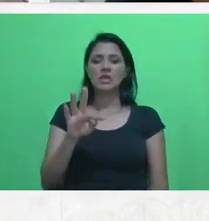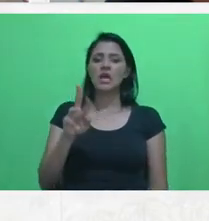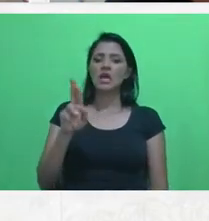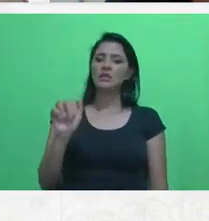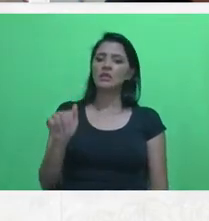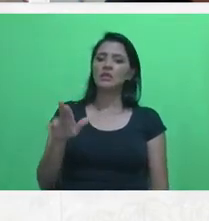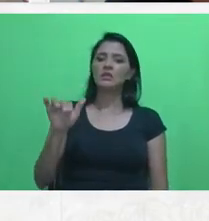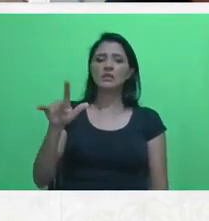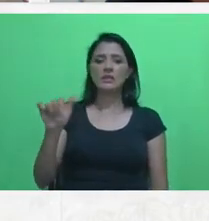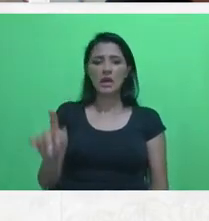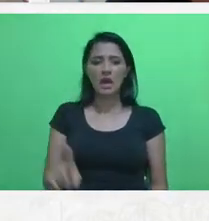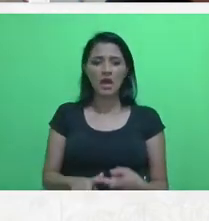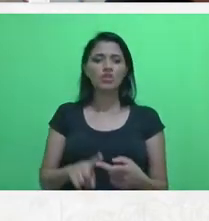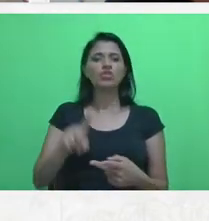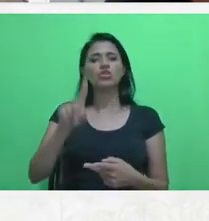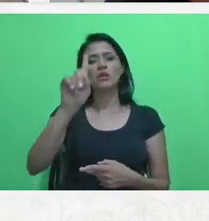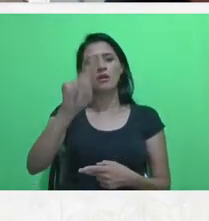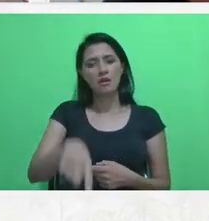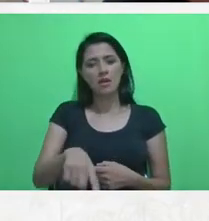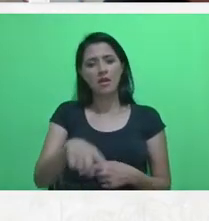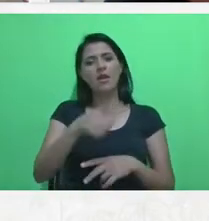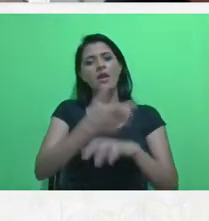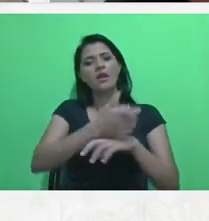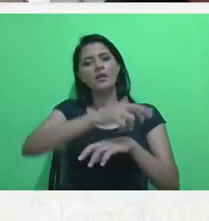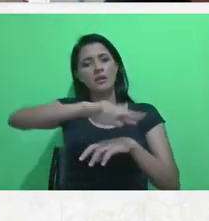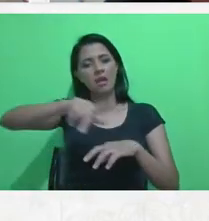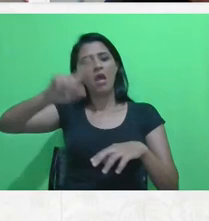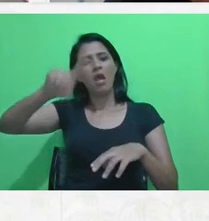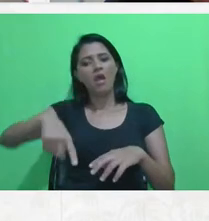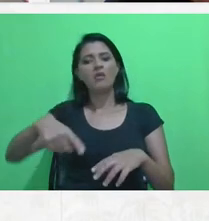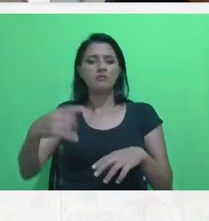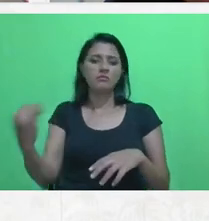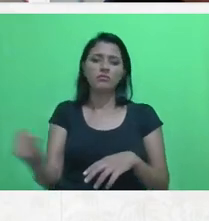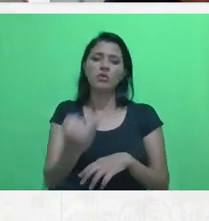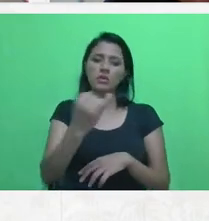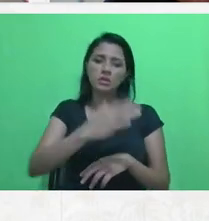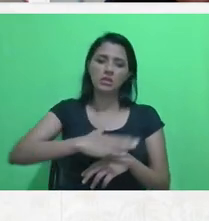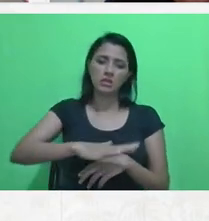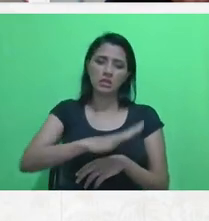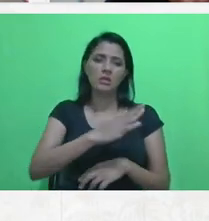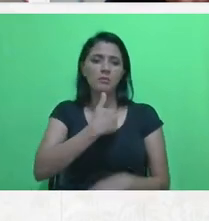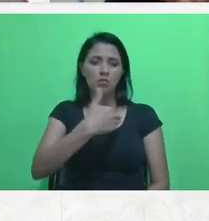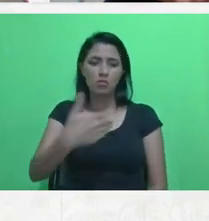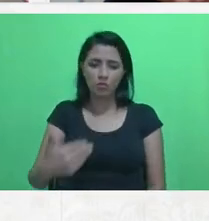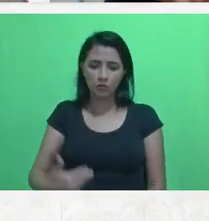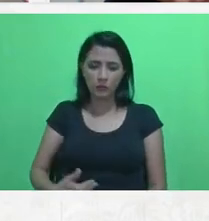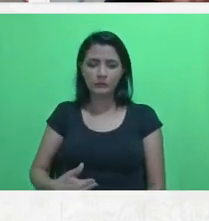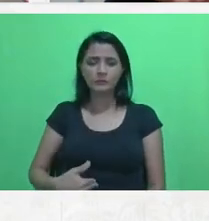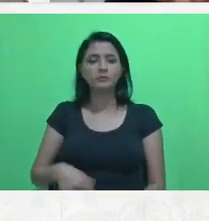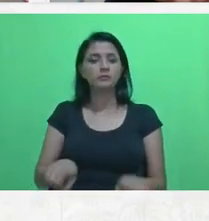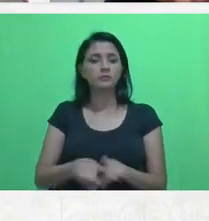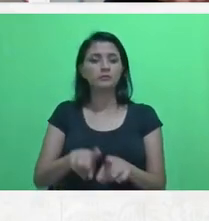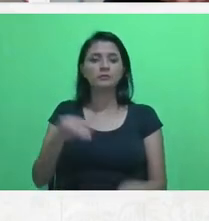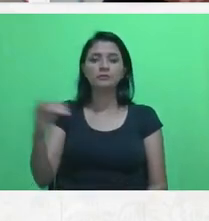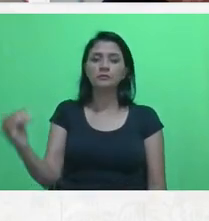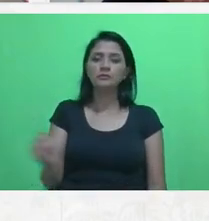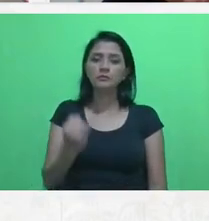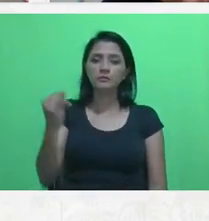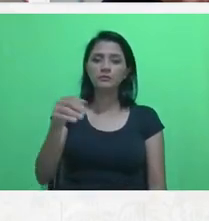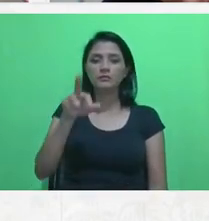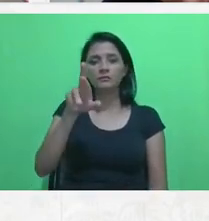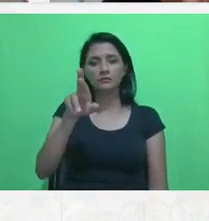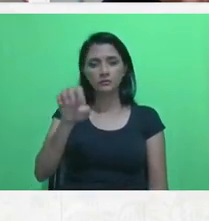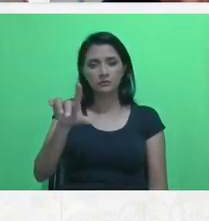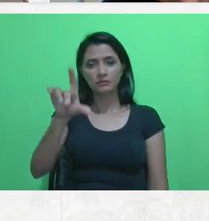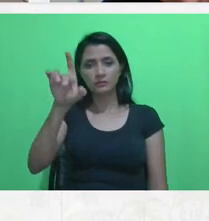políticas públicas, porque ela perpassa todos os campos, a importância das redes, seja de pesquisadores, seja de